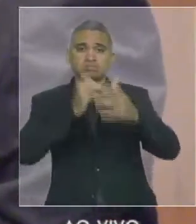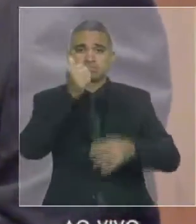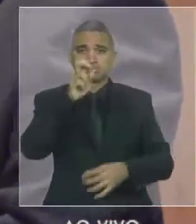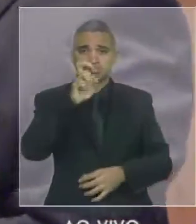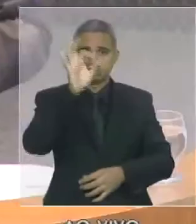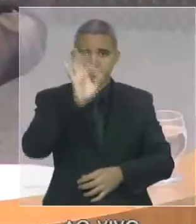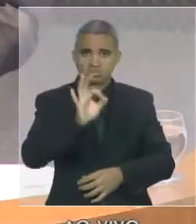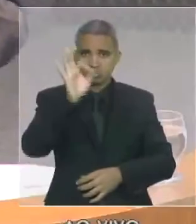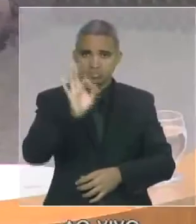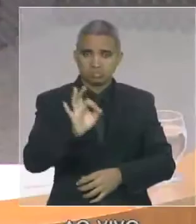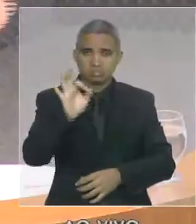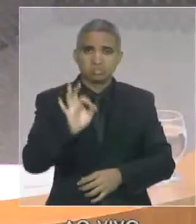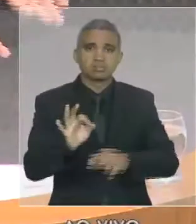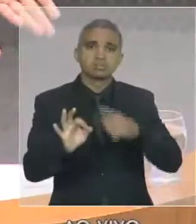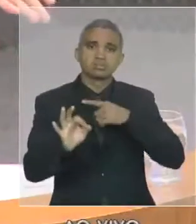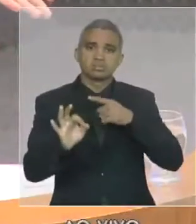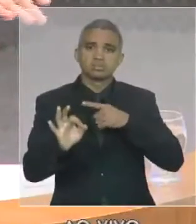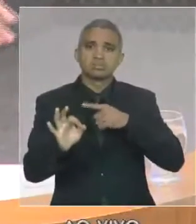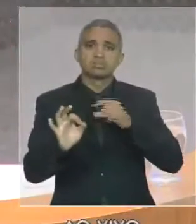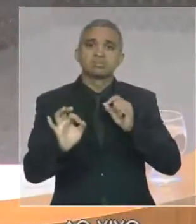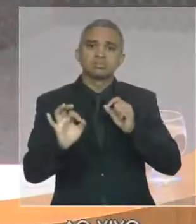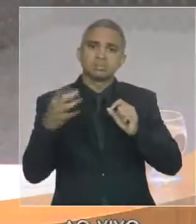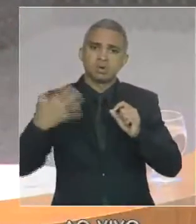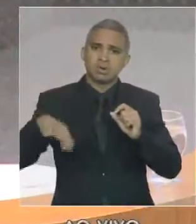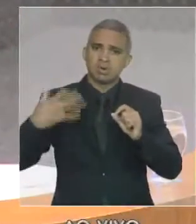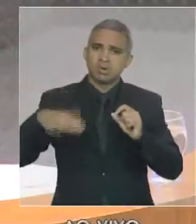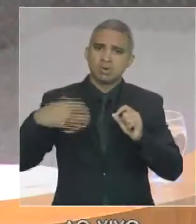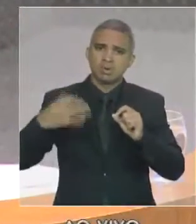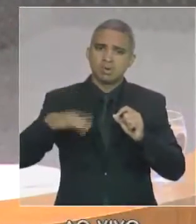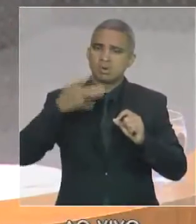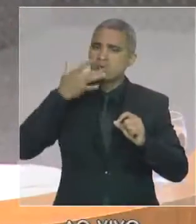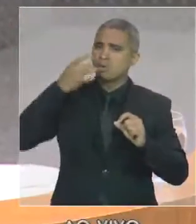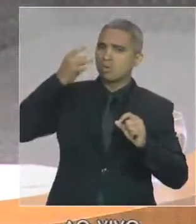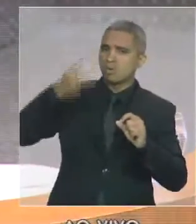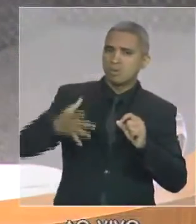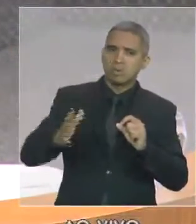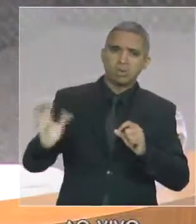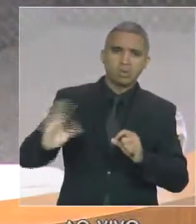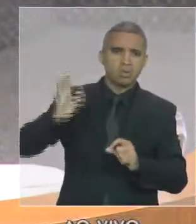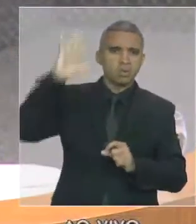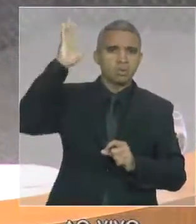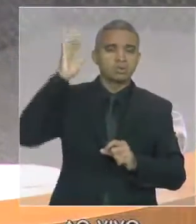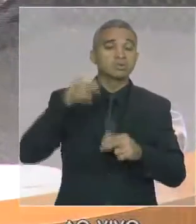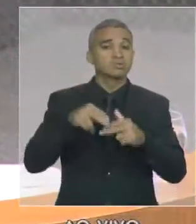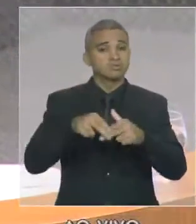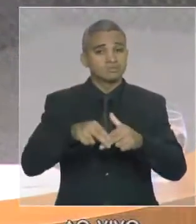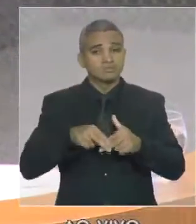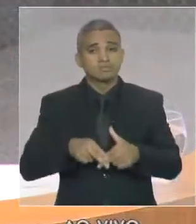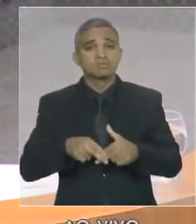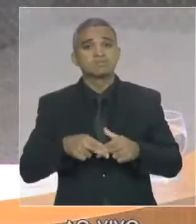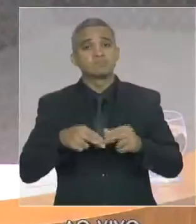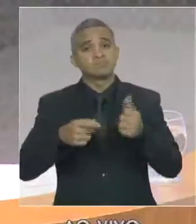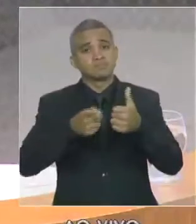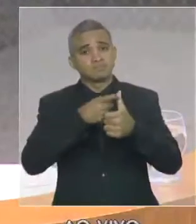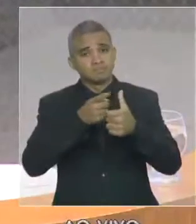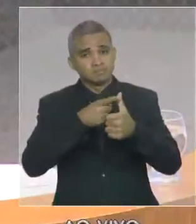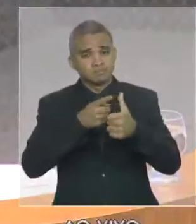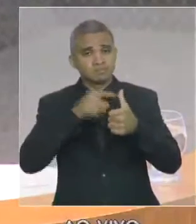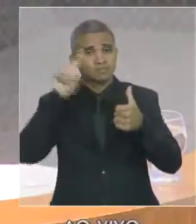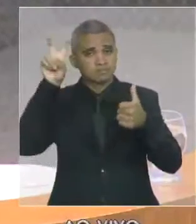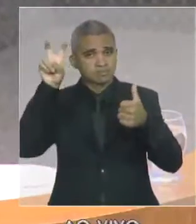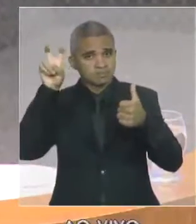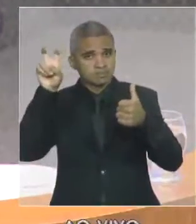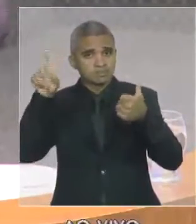líquida são tidos como excessivos no atual quadro econômico. Então, esse é o primeiro tema que foi apresentado. O segundo, a